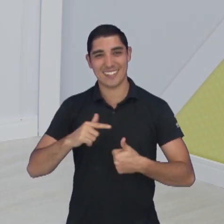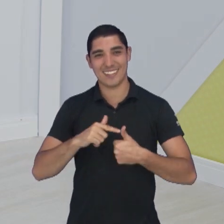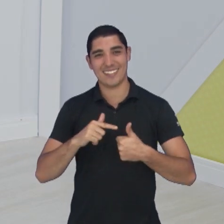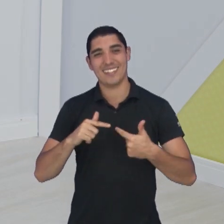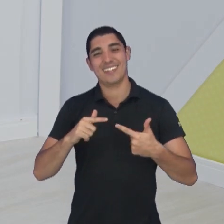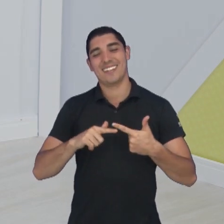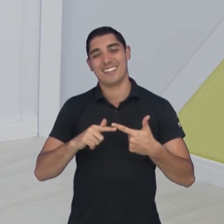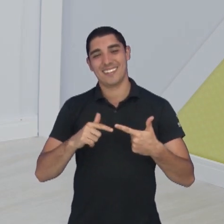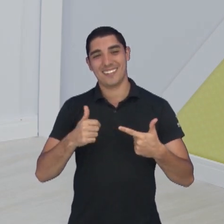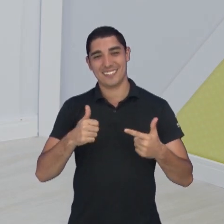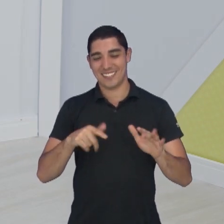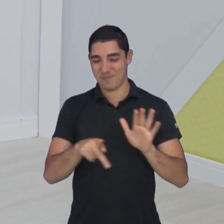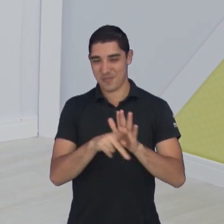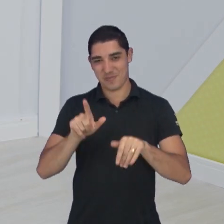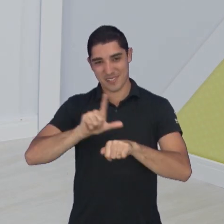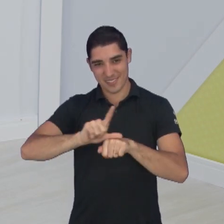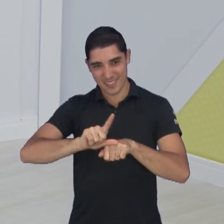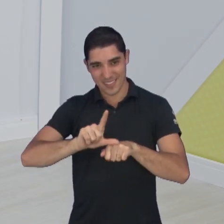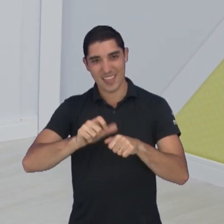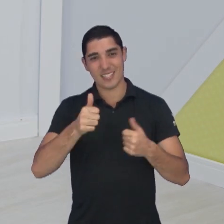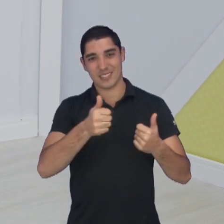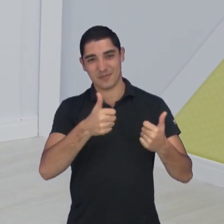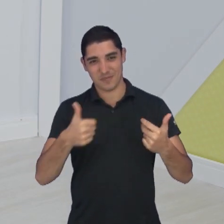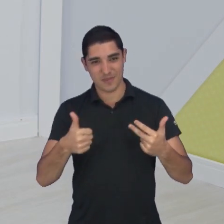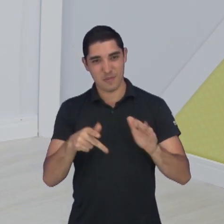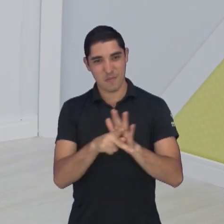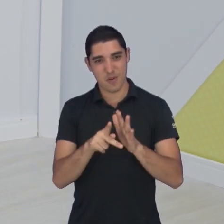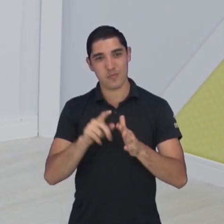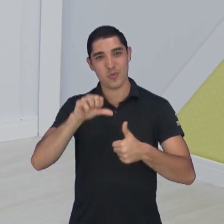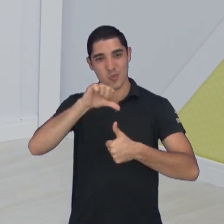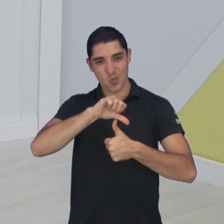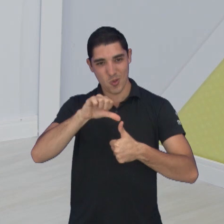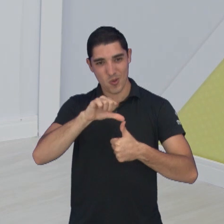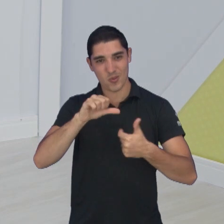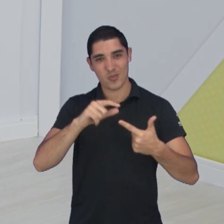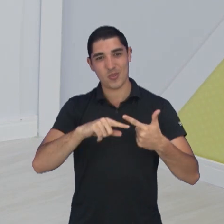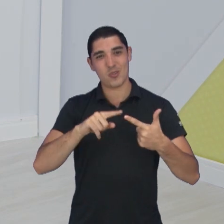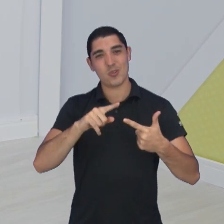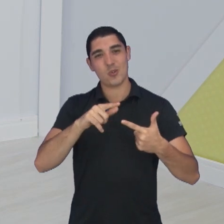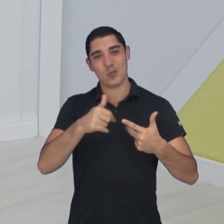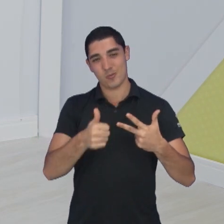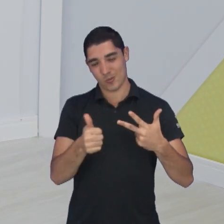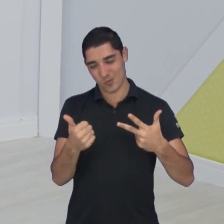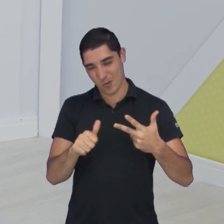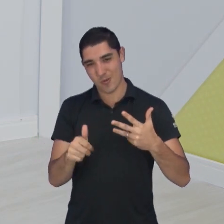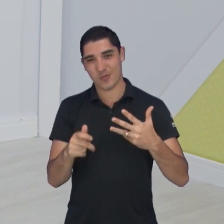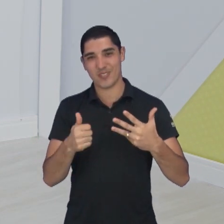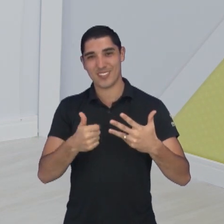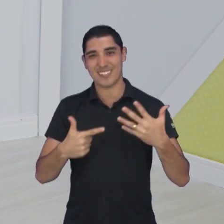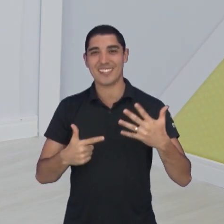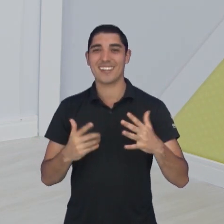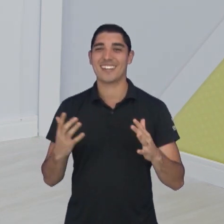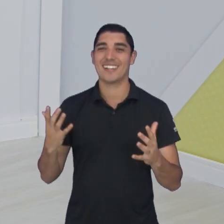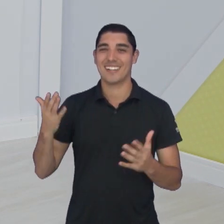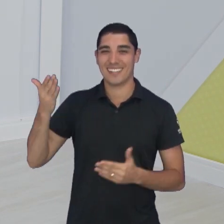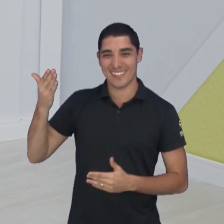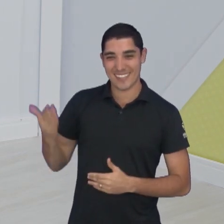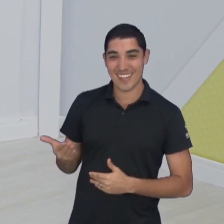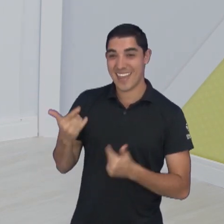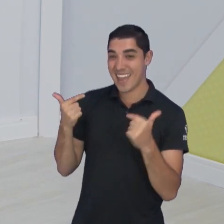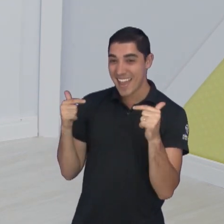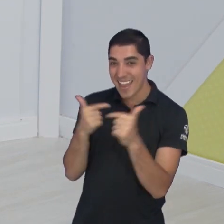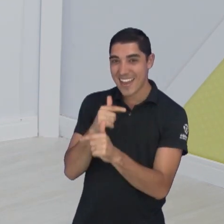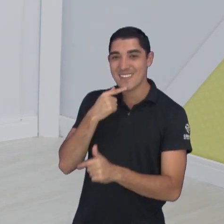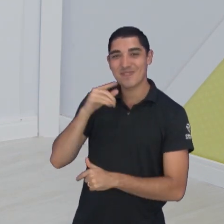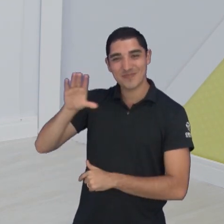Capivariano. Décimo quarto, Primavera. Os dois lá na Rabeira, Monte Azul e Comercial. O Piteco não para de ir.